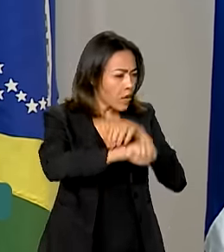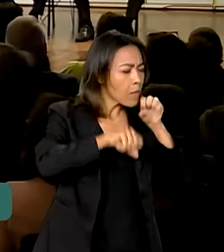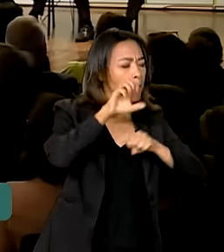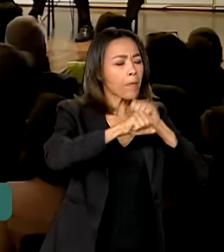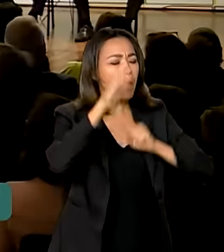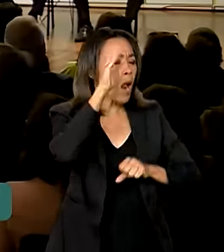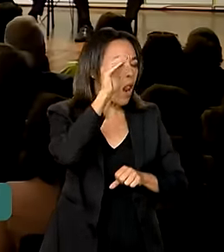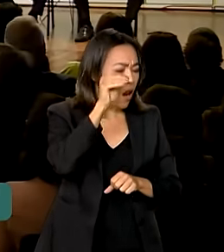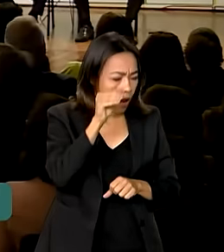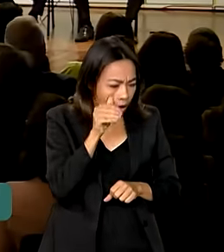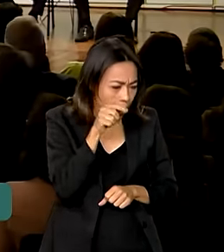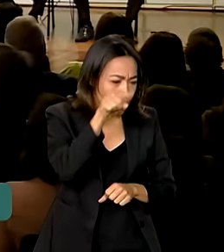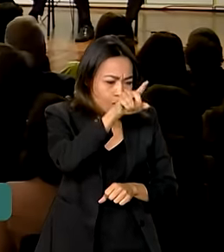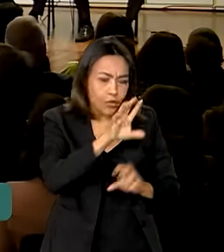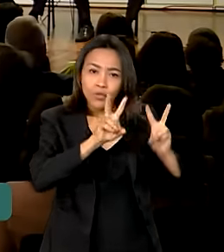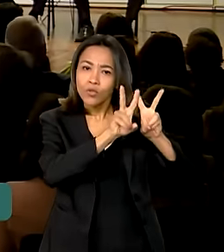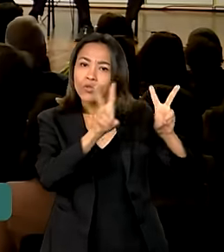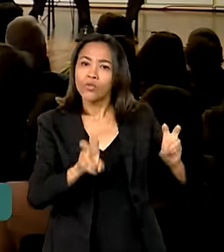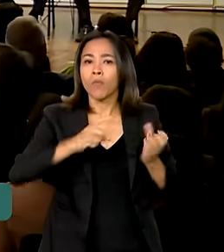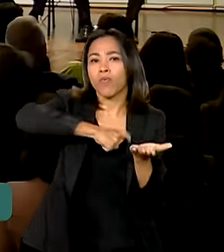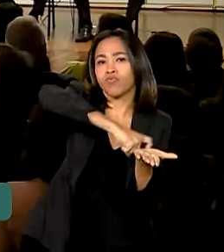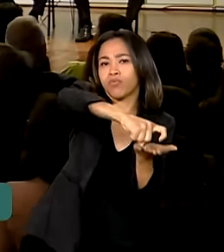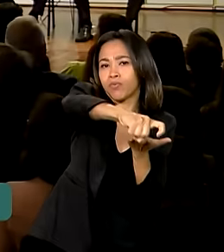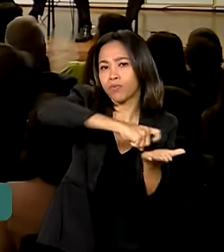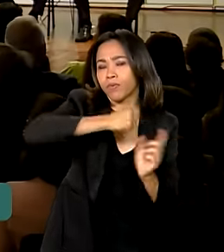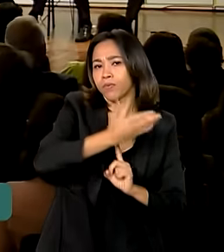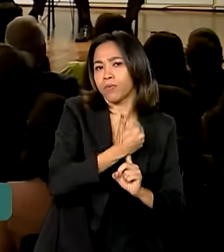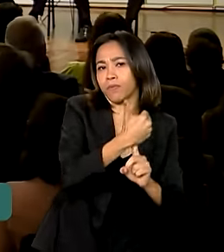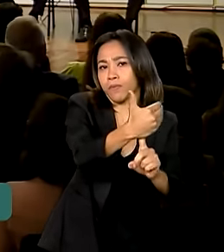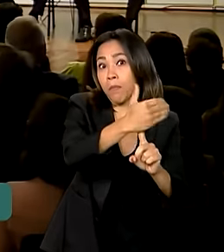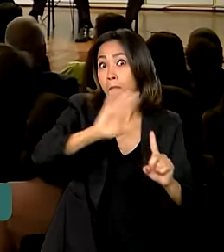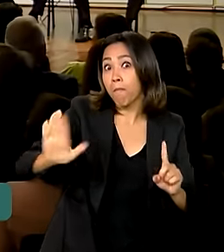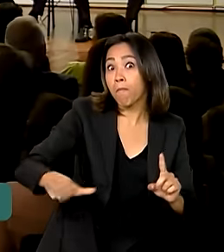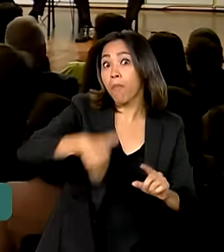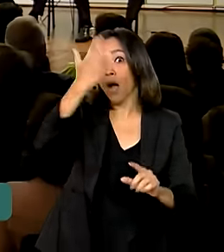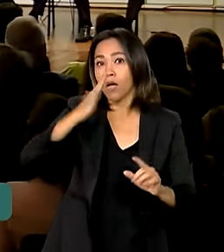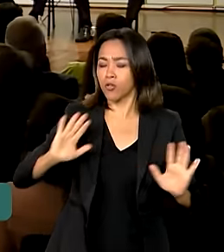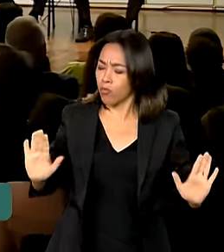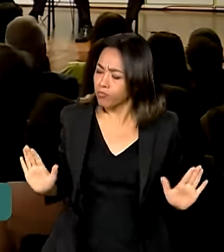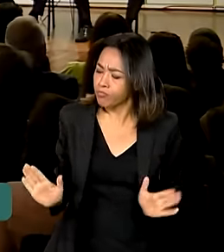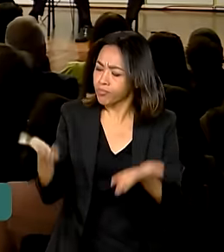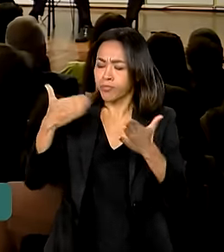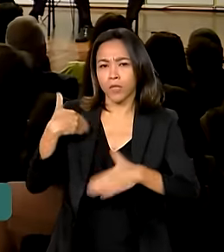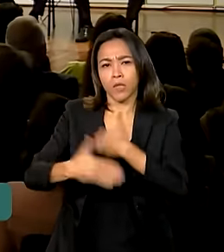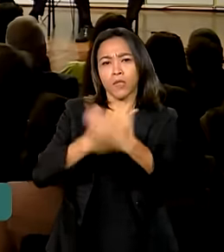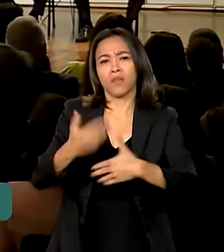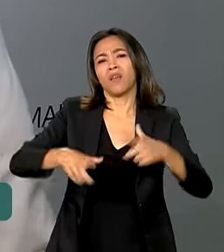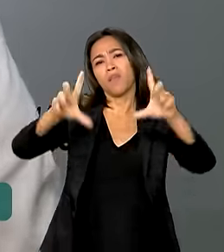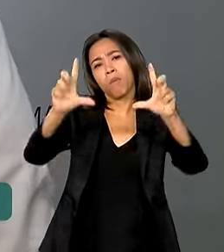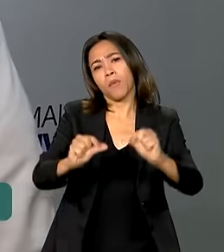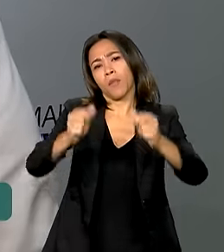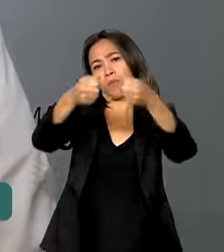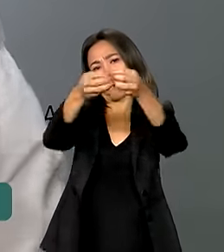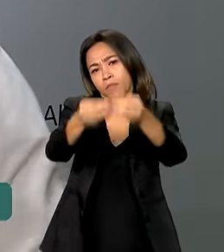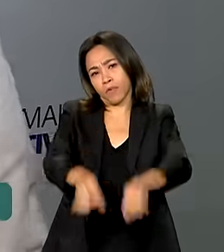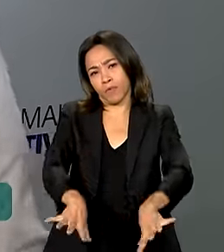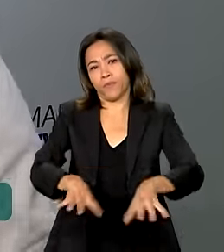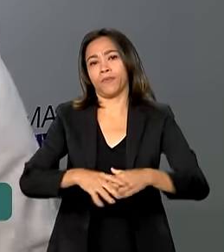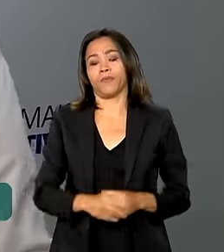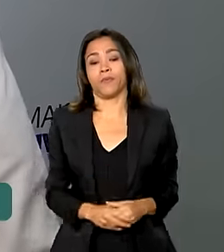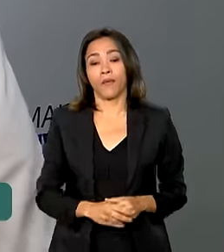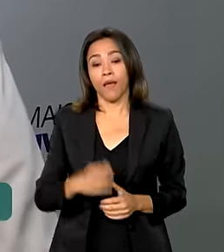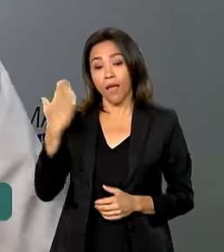sistema de digitalização, que gera maior produção e menos desperdício. A gente está